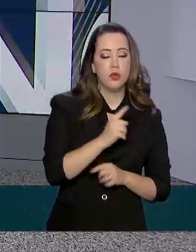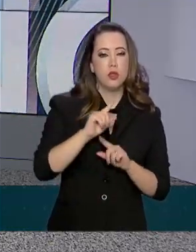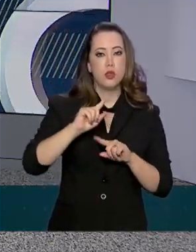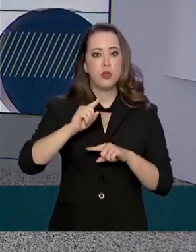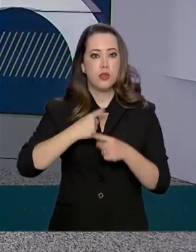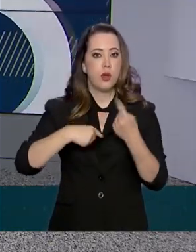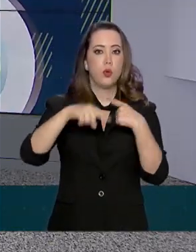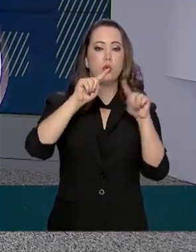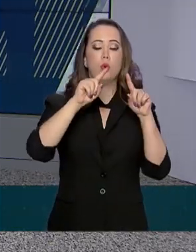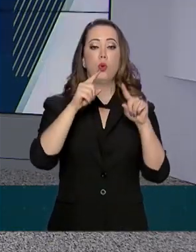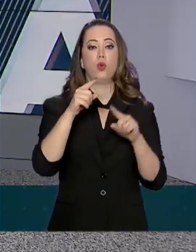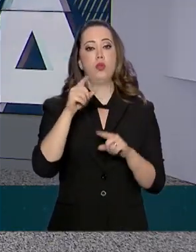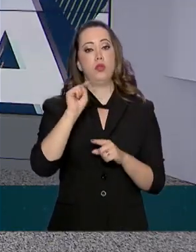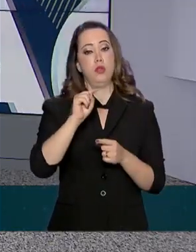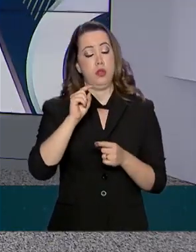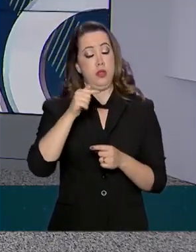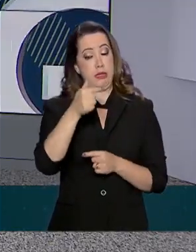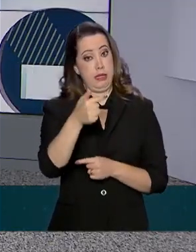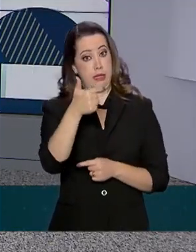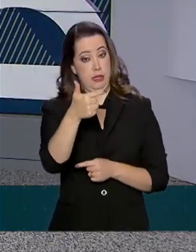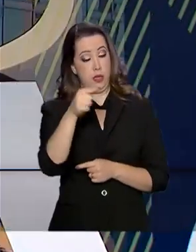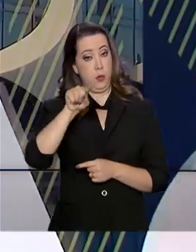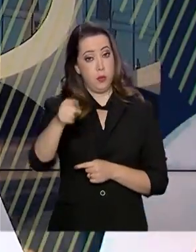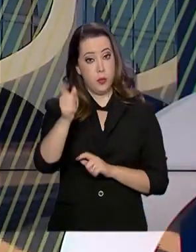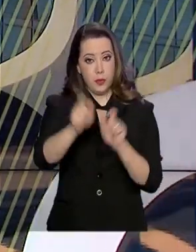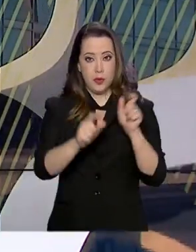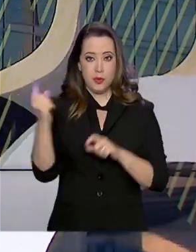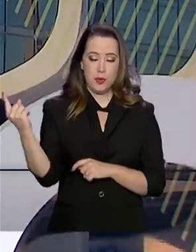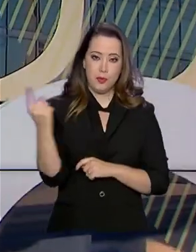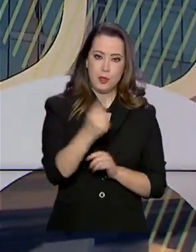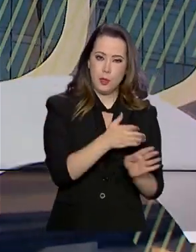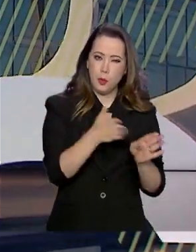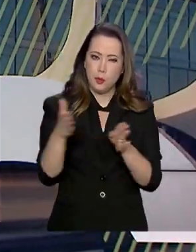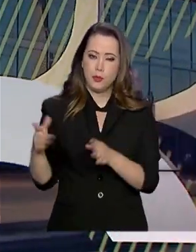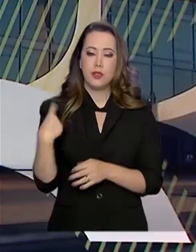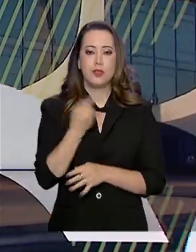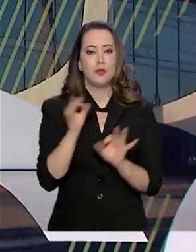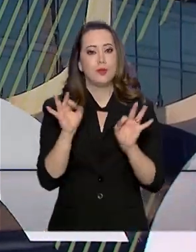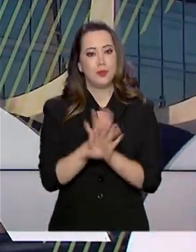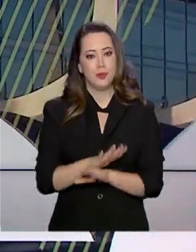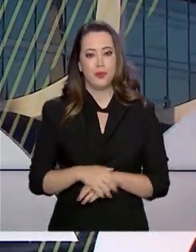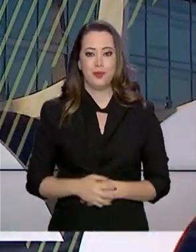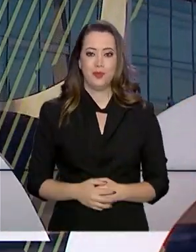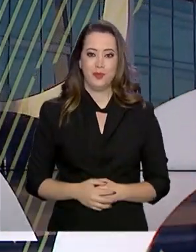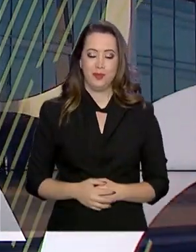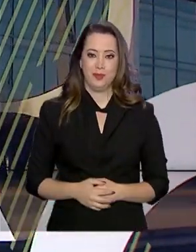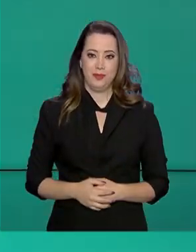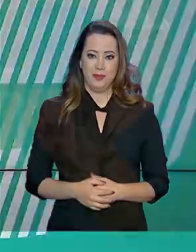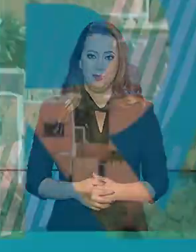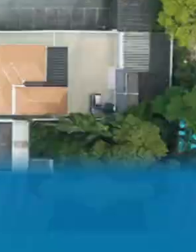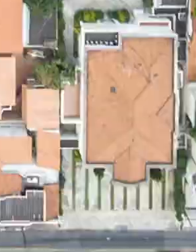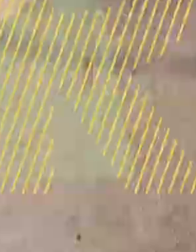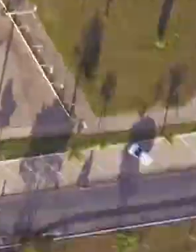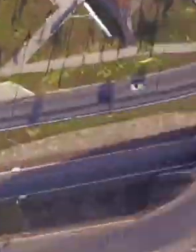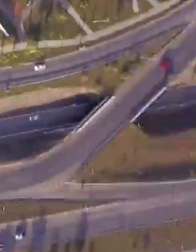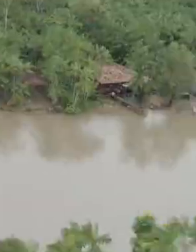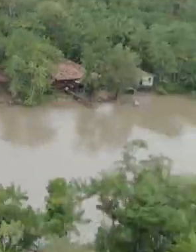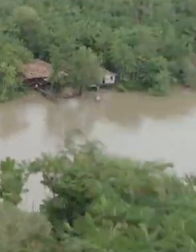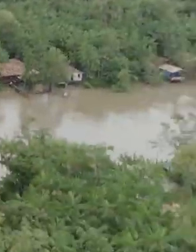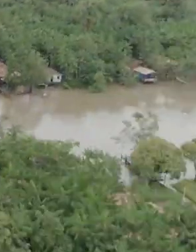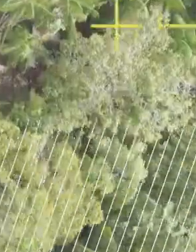para 71 mil visitantes no período. A gente fica por aqui. Até a próxima edição! Transcrição e Legendas por